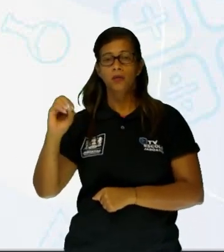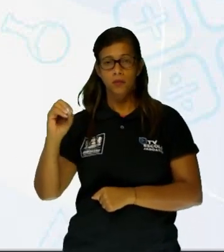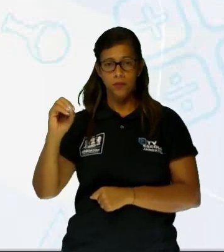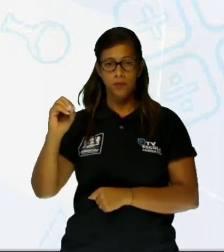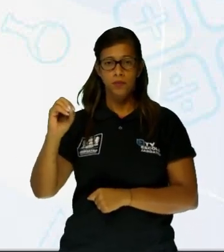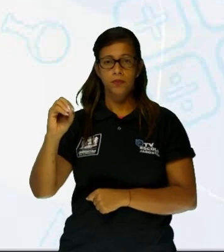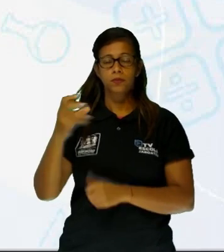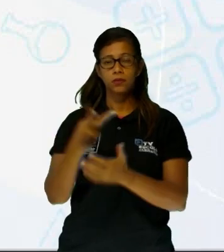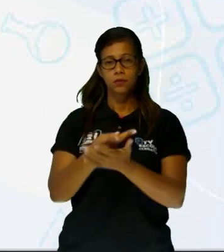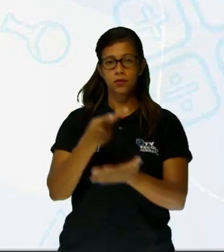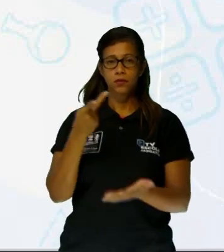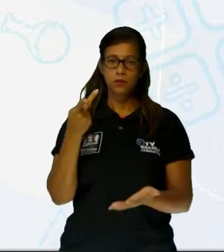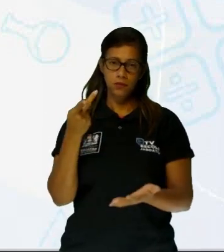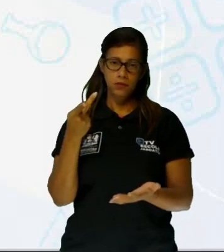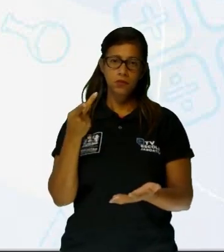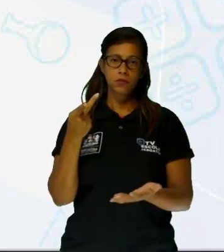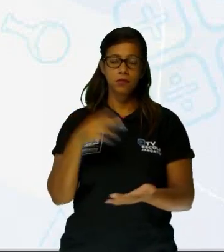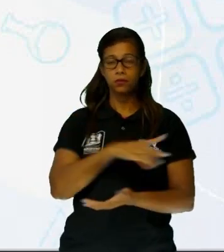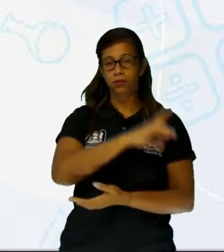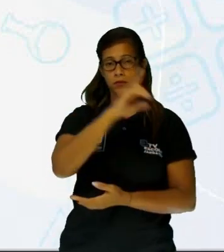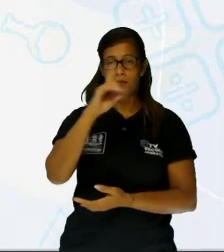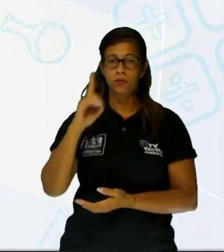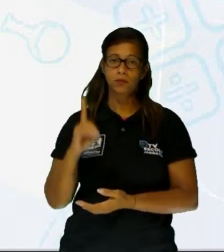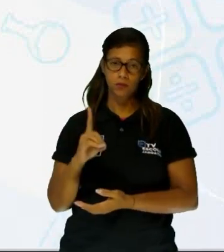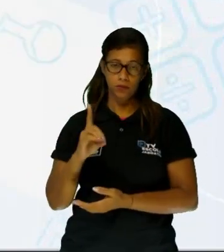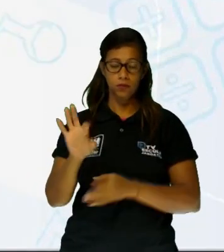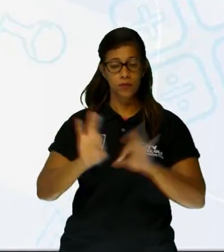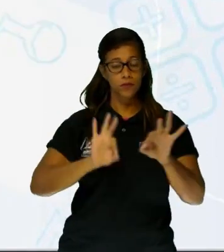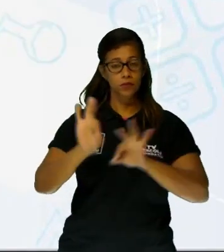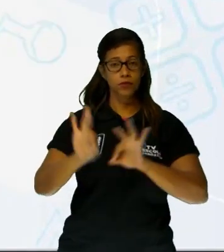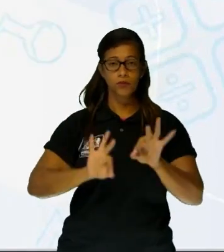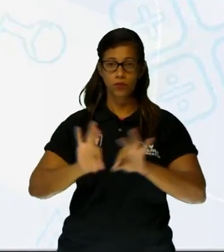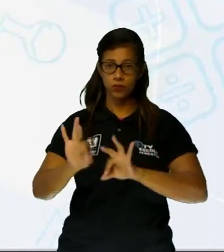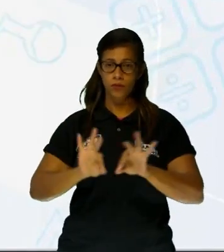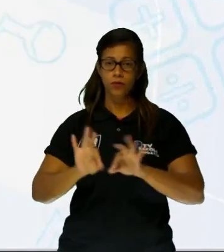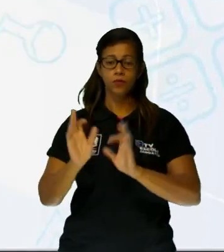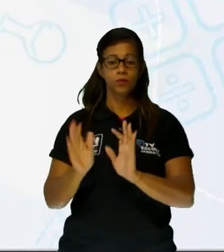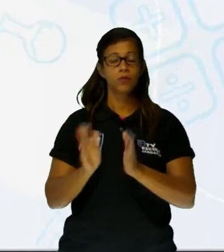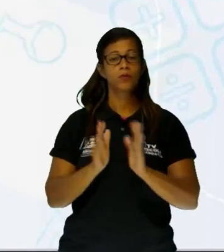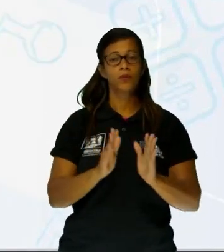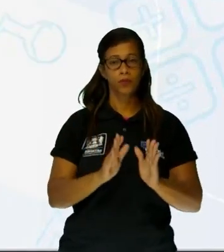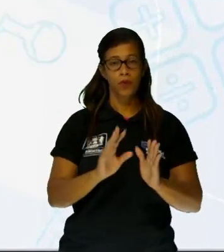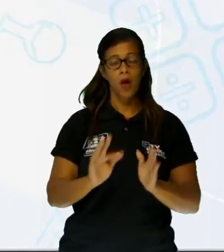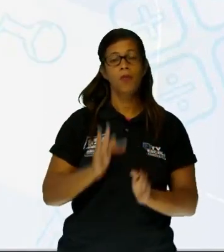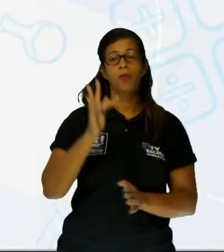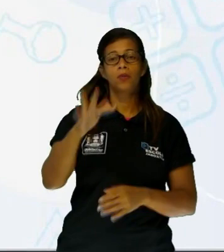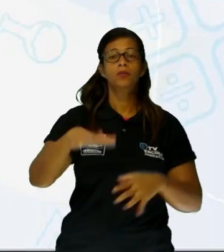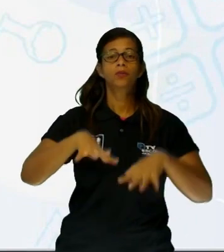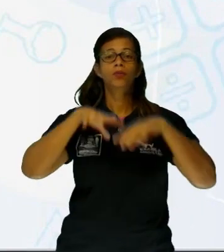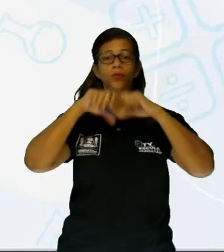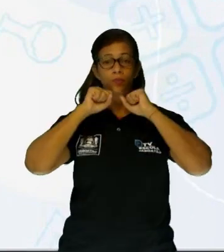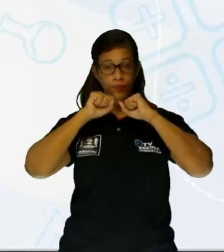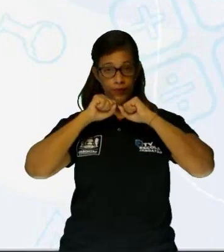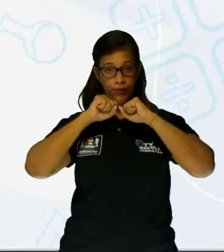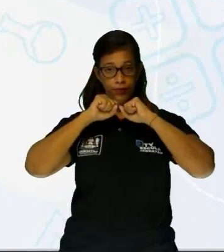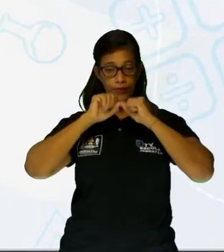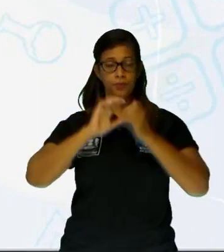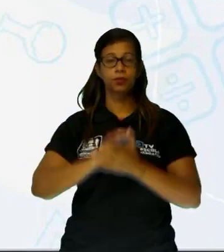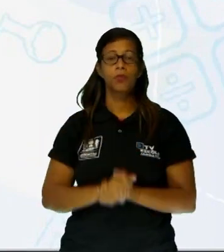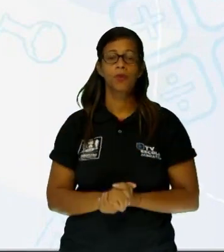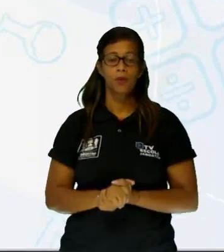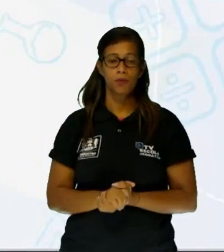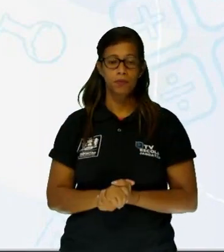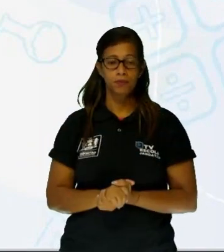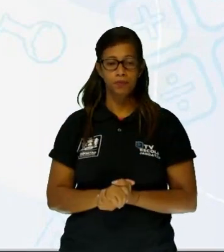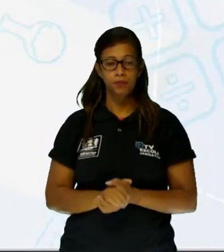e preparados para uma futura adoção. O elemento linguístico dos, sem